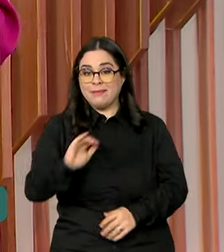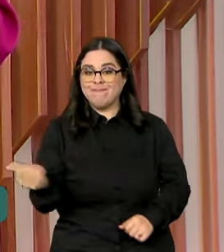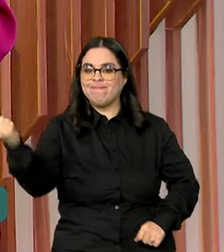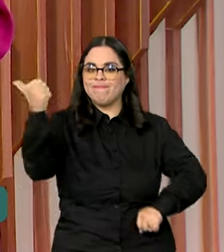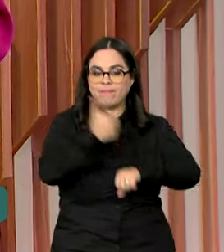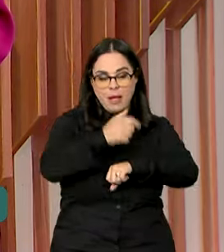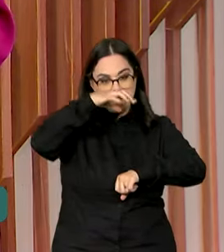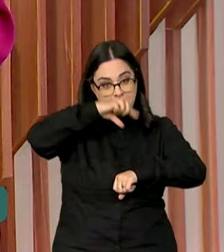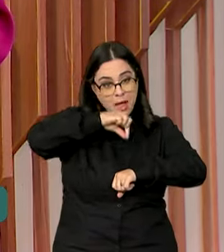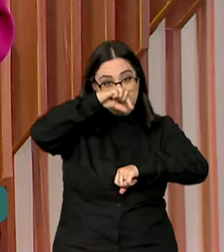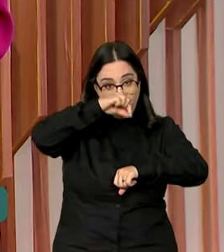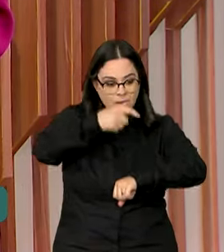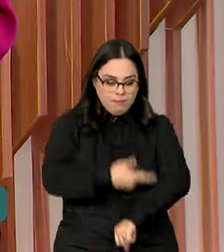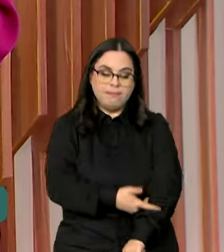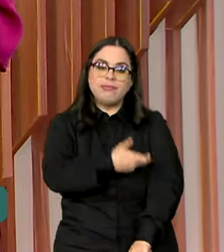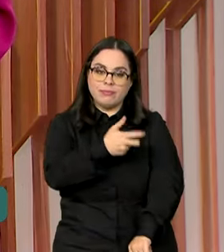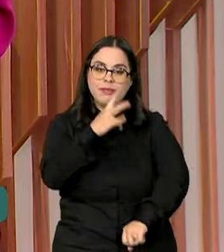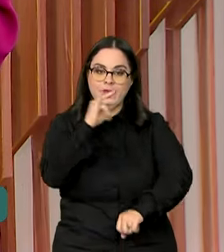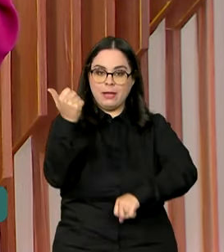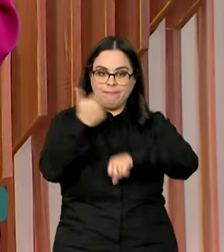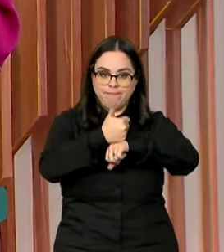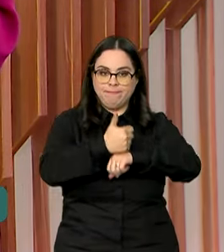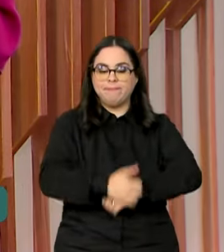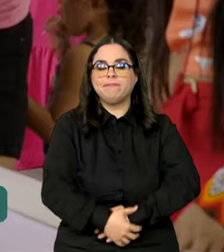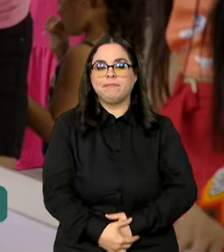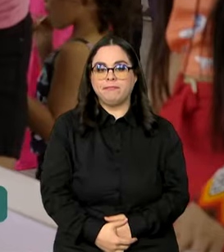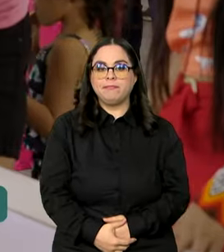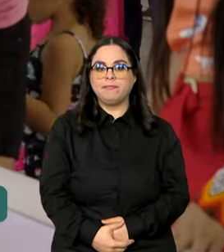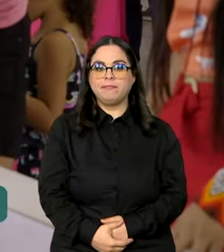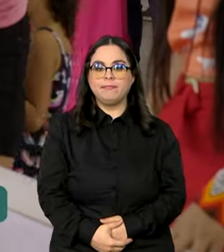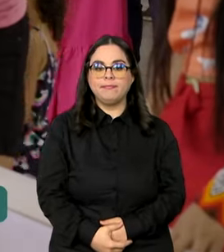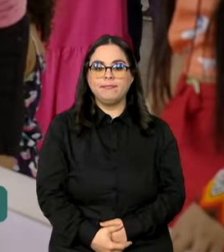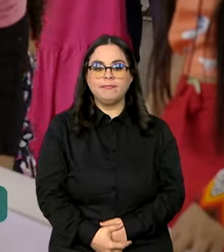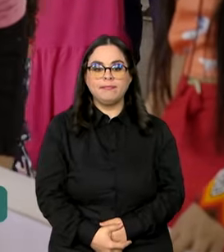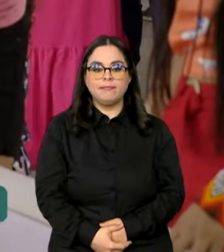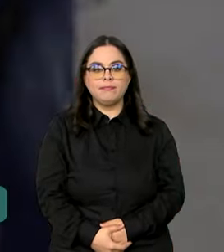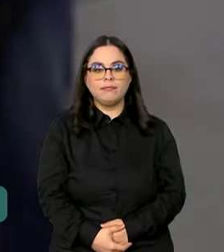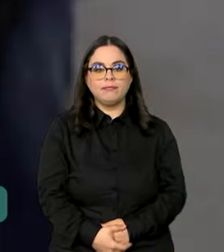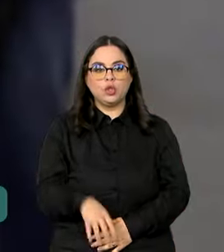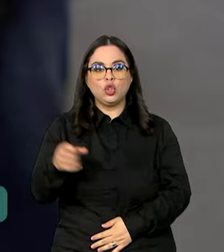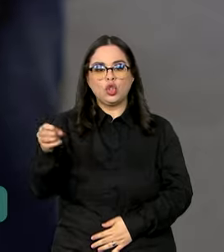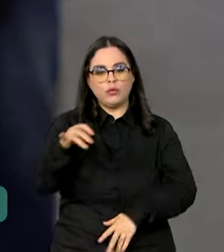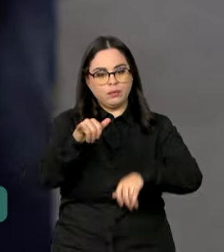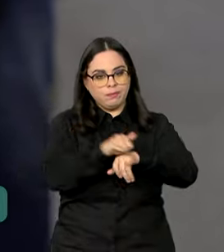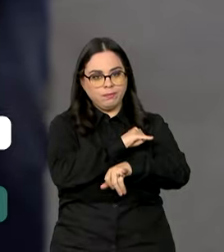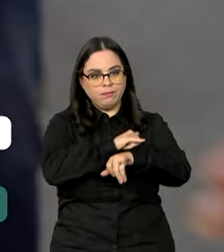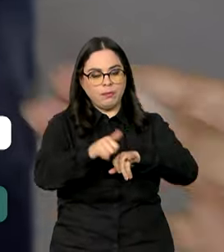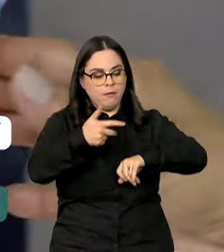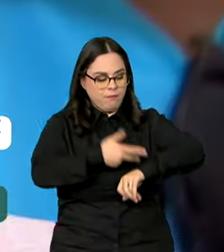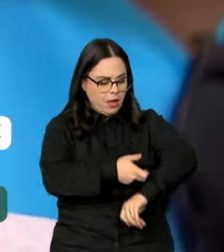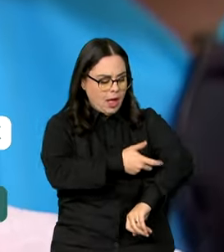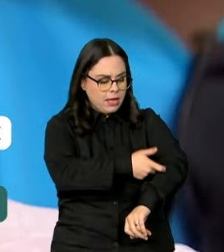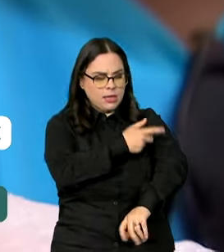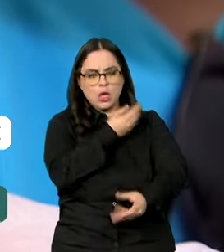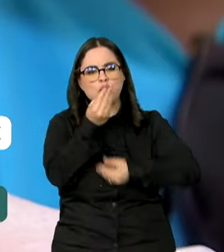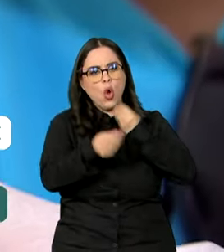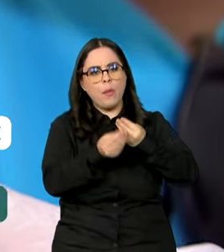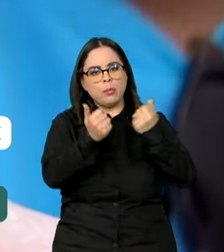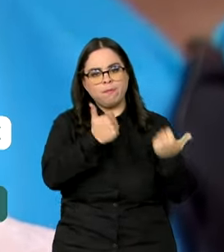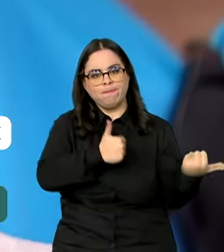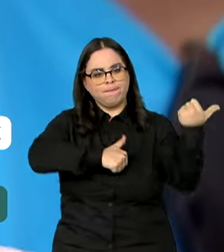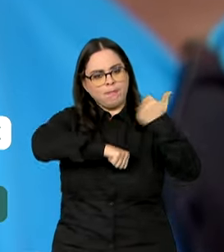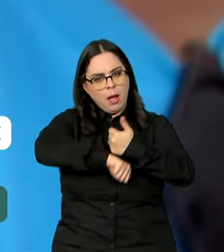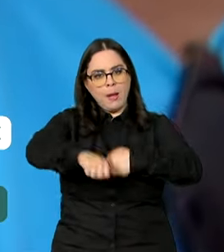substituir as gotinhas pela vacina injetável. O novo esquema de vacinação vai substituir